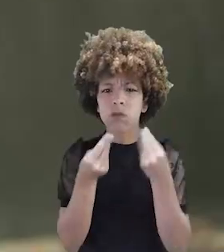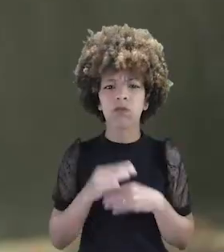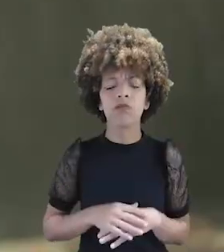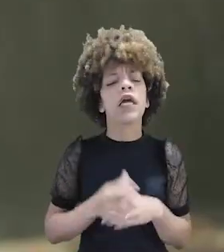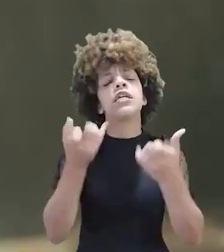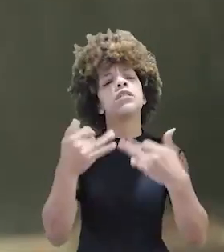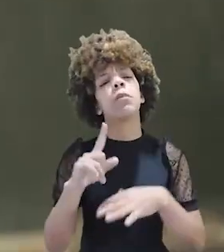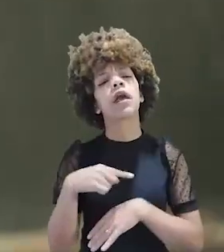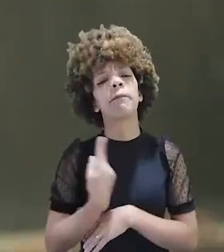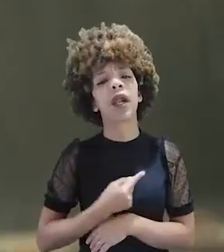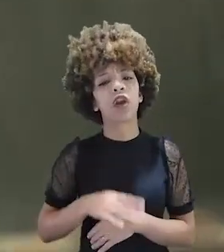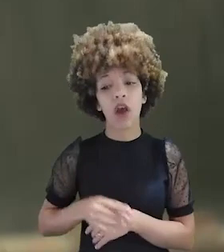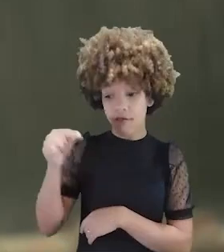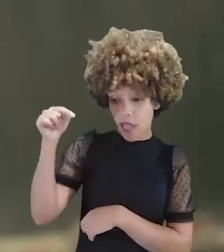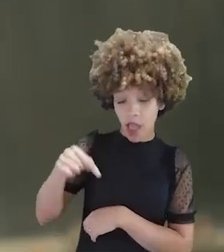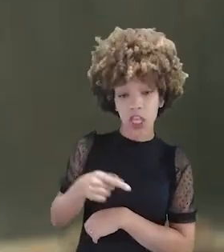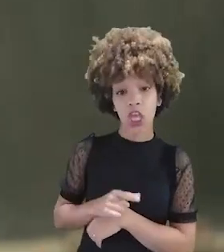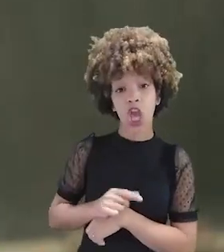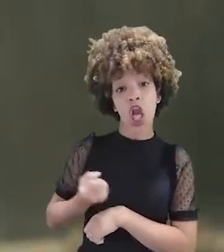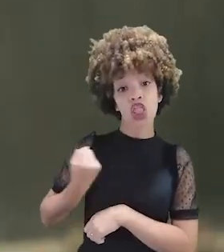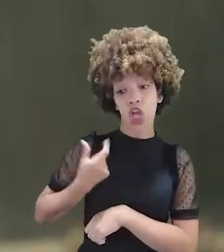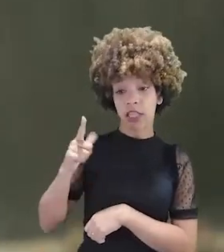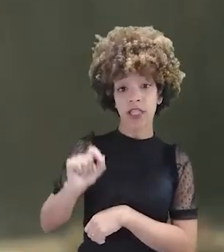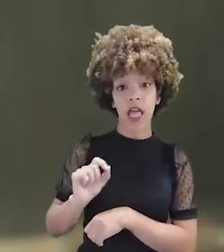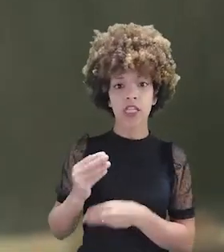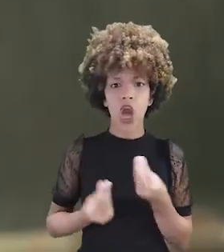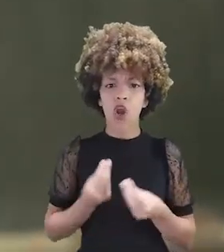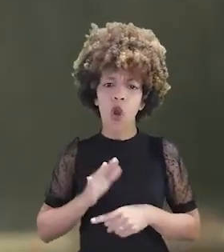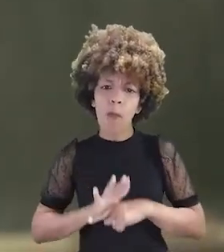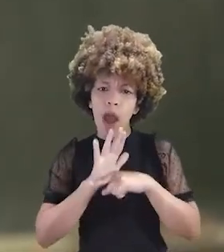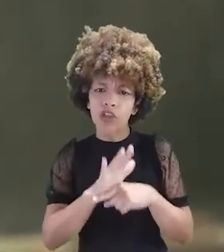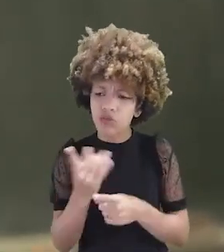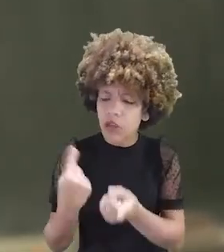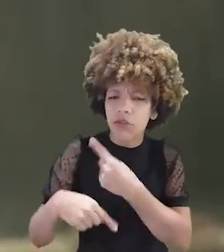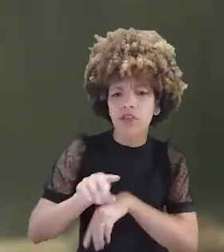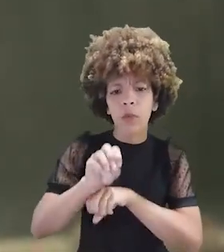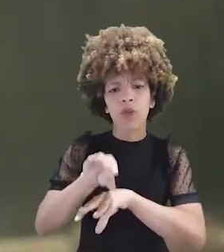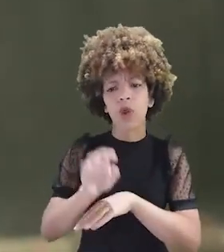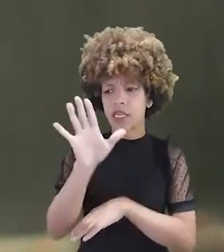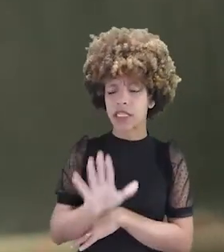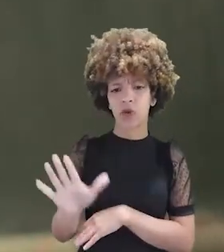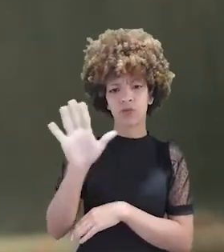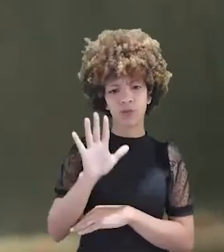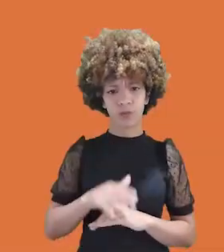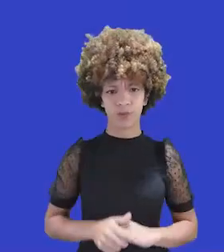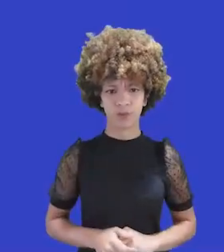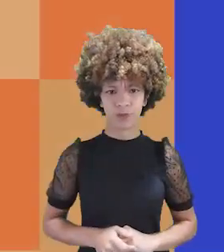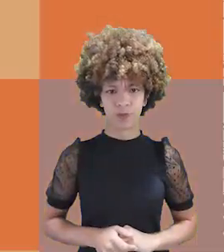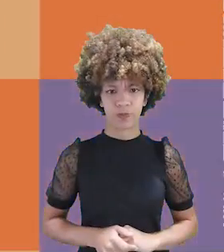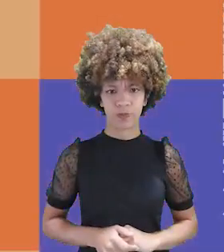beleza, conta para a gente aqui no Nota 10, como você ajuda a transformar a educação do país.